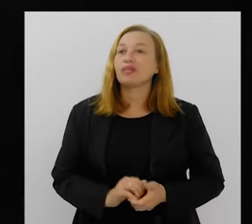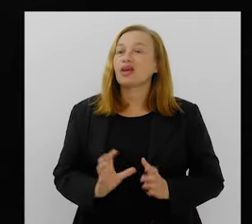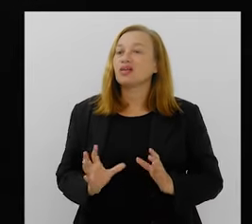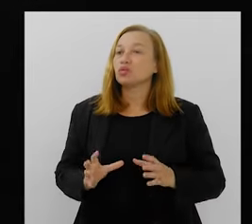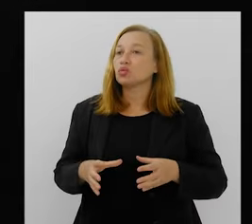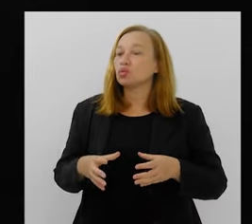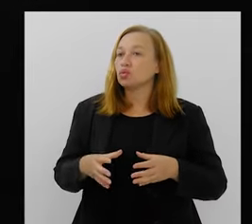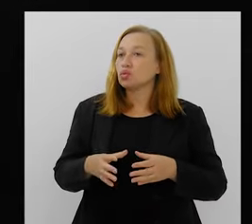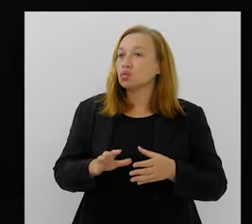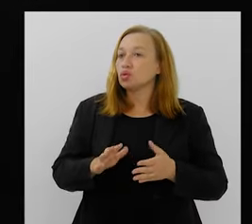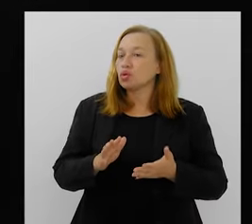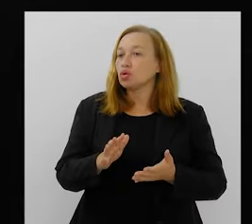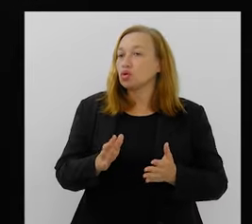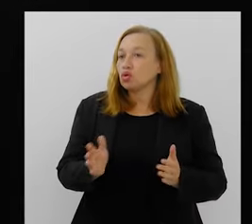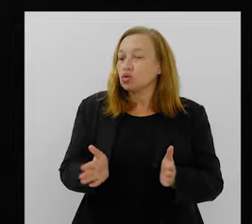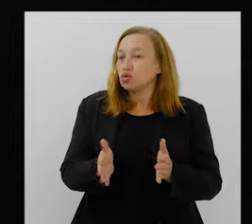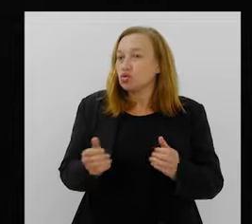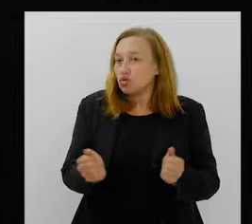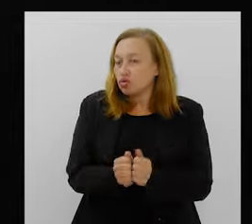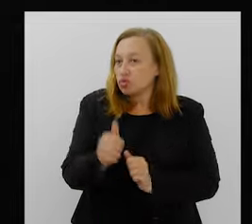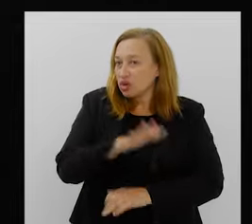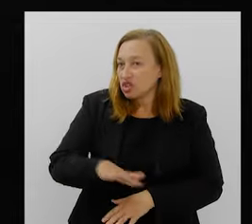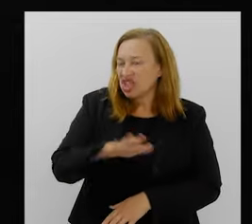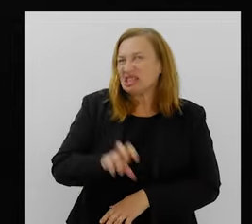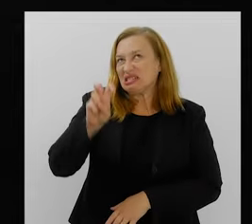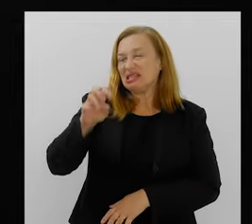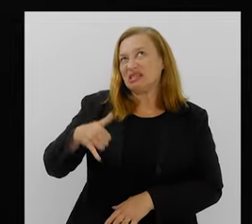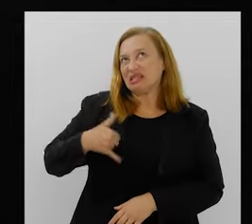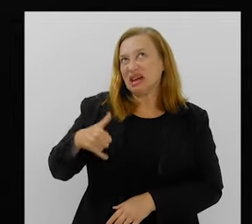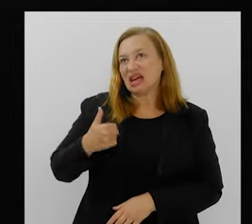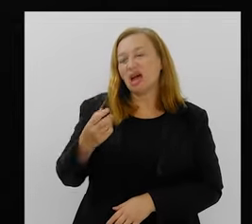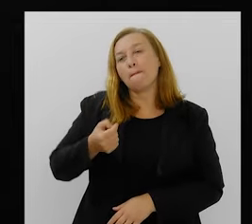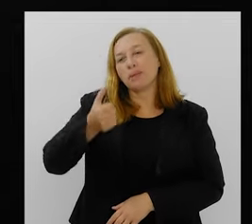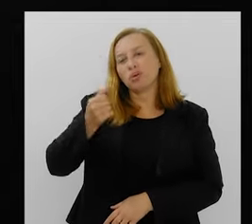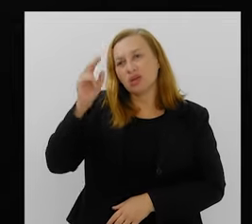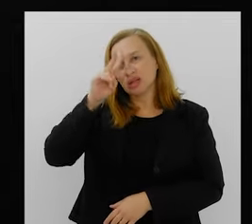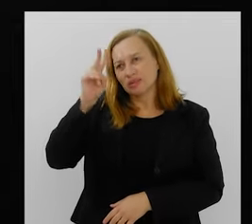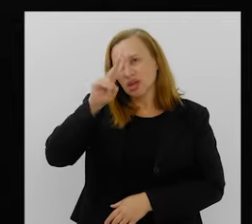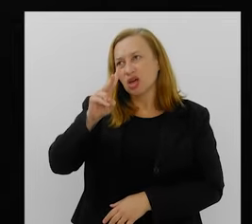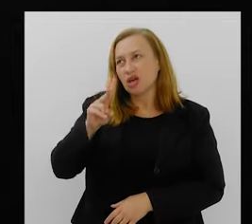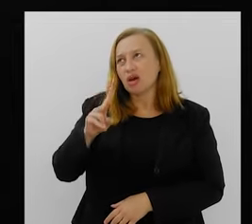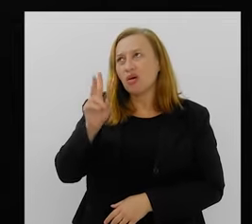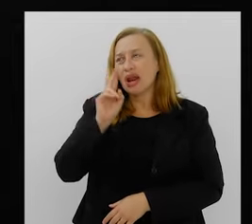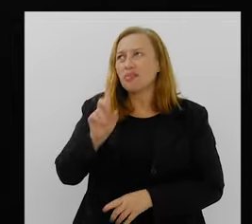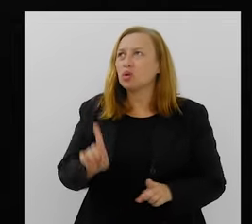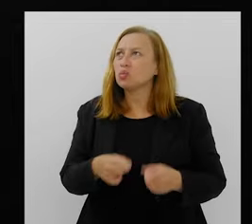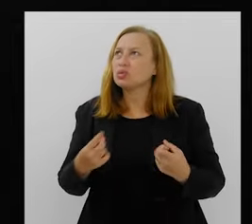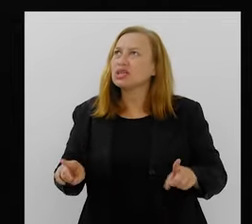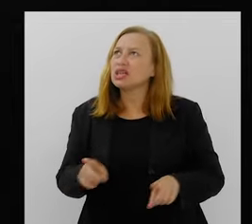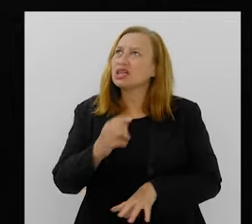Escola Mirim, eu tinha cinco anos, tenho poucas lembranças, mas eu lembro que o enredo era de Jamelão.